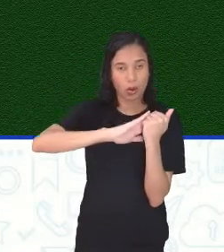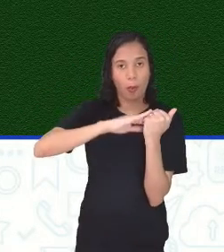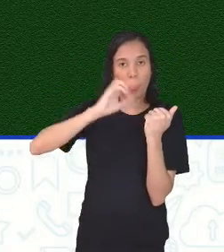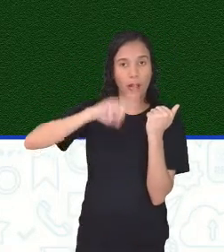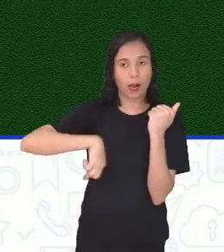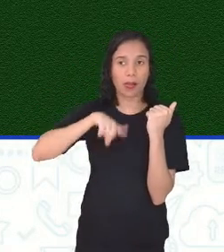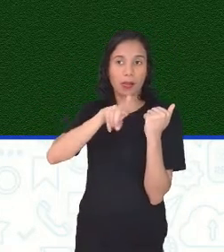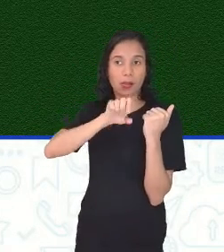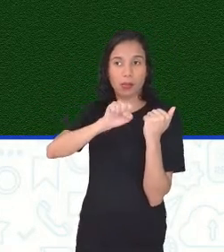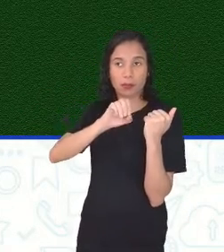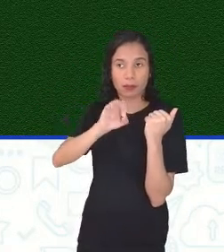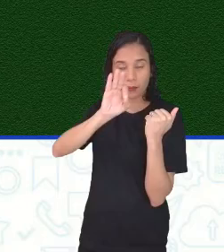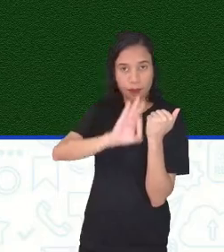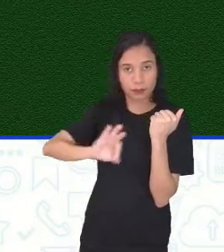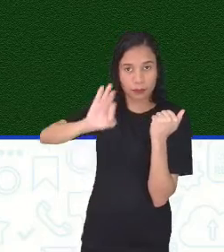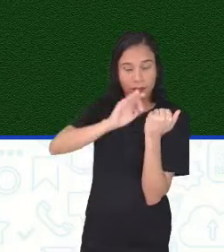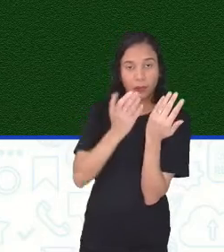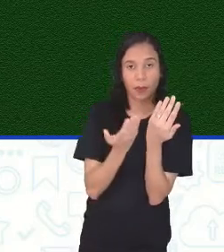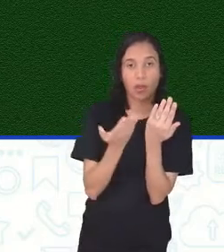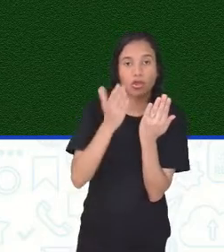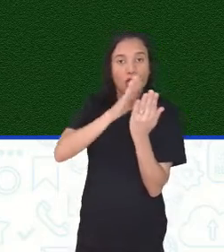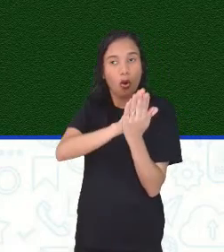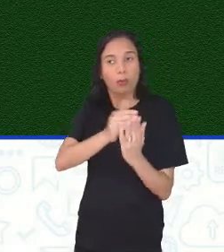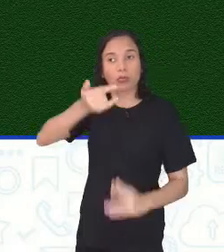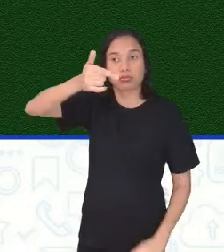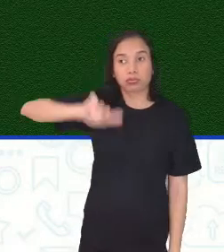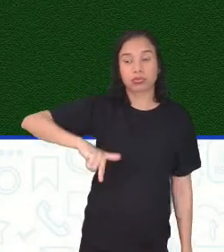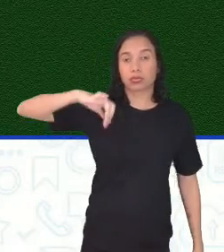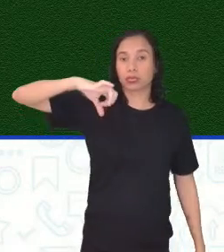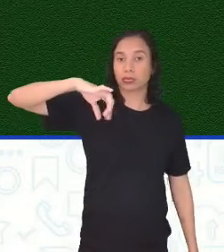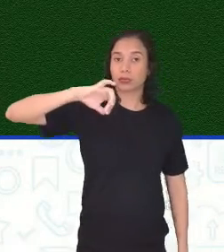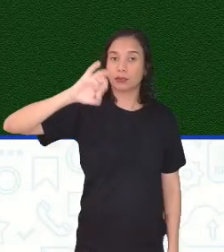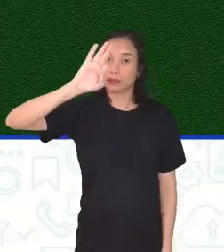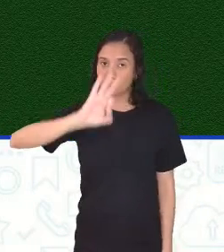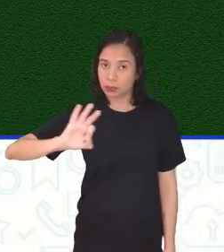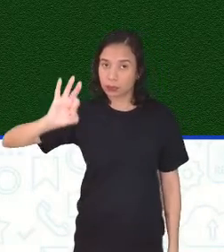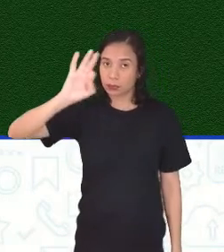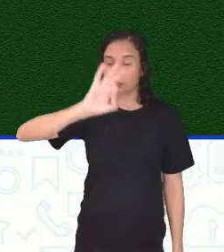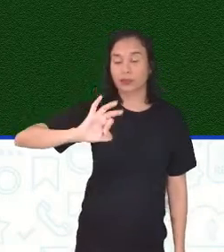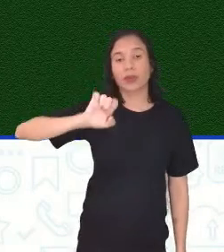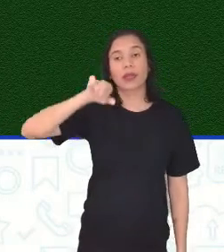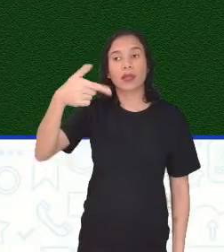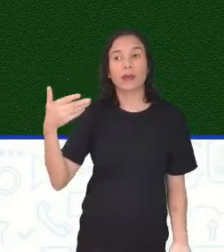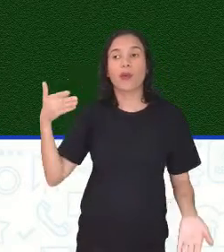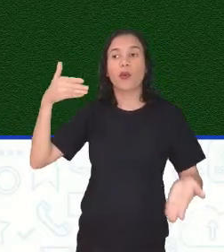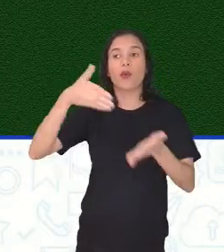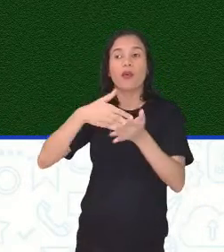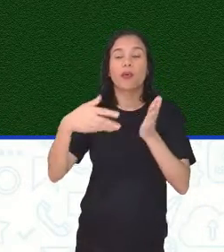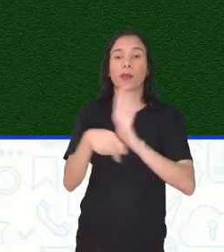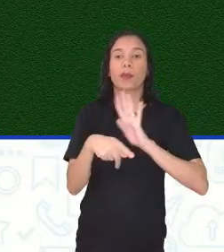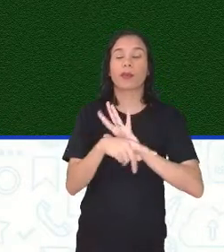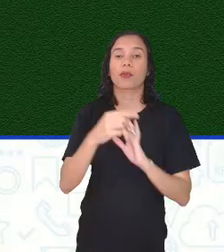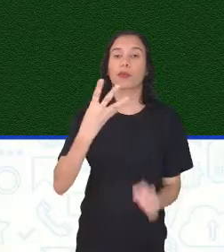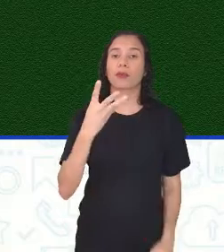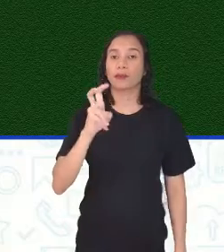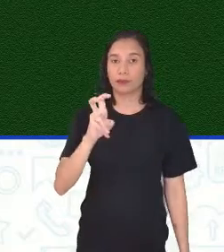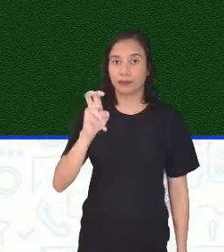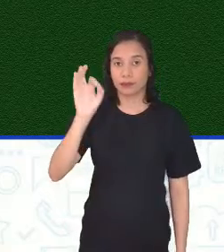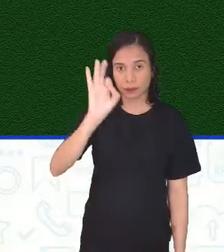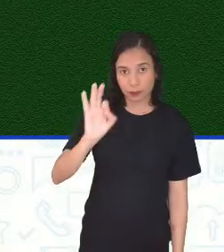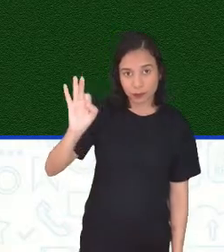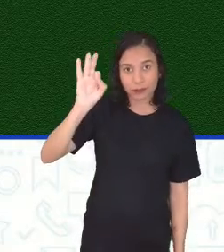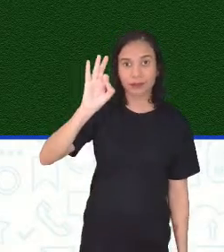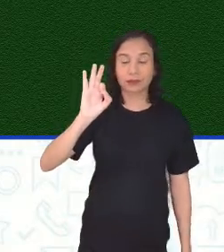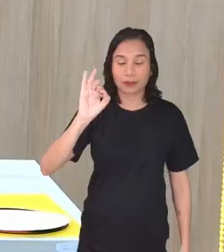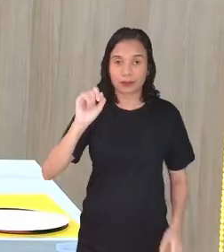180, quando eu dobro a segunda vez com 90 e quando eu dobro a terceira vez com 45.